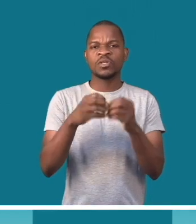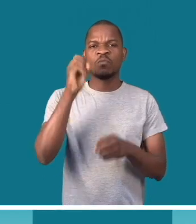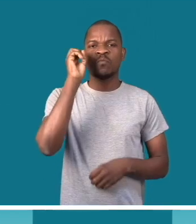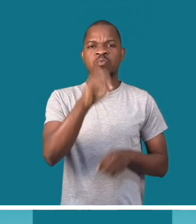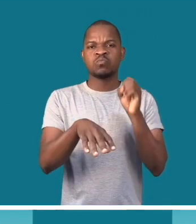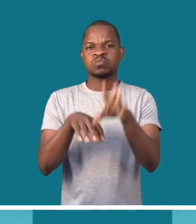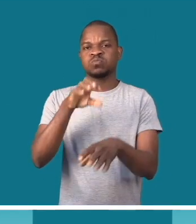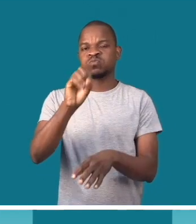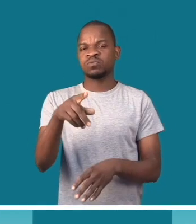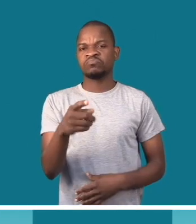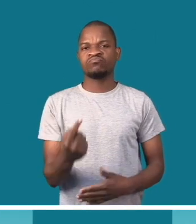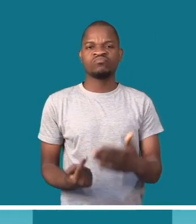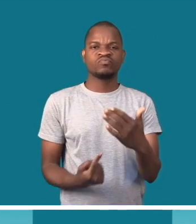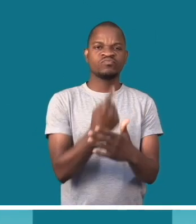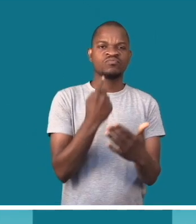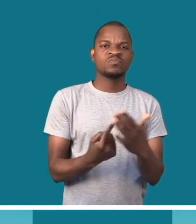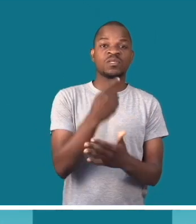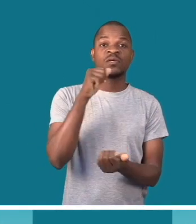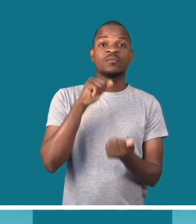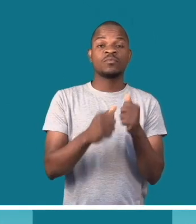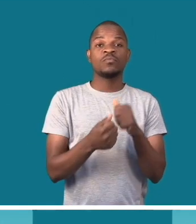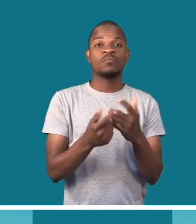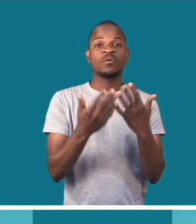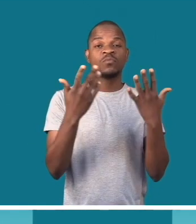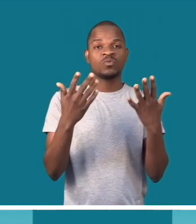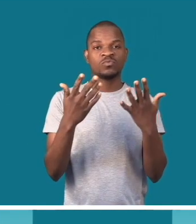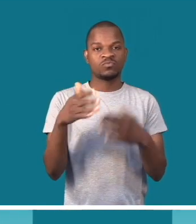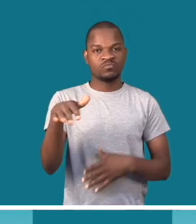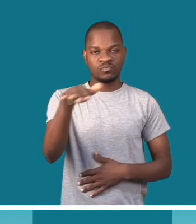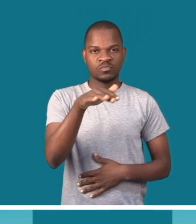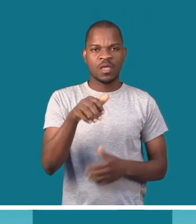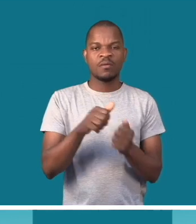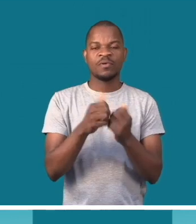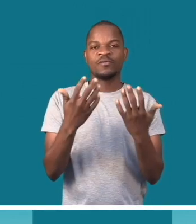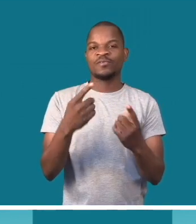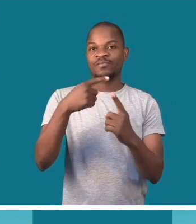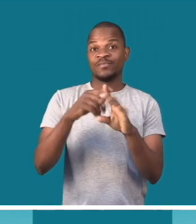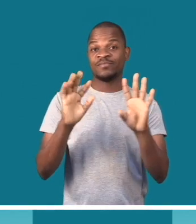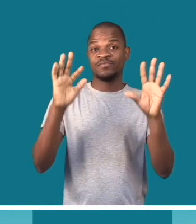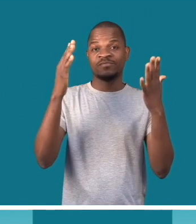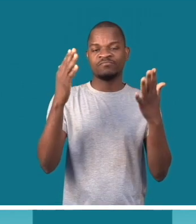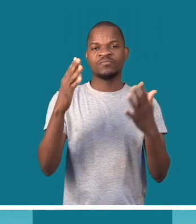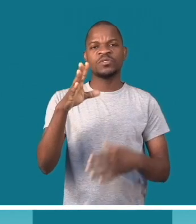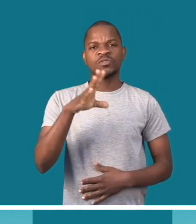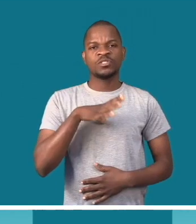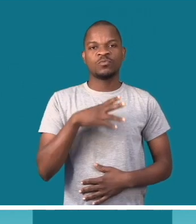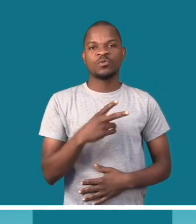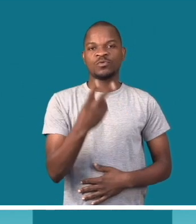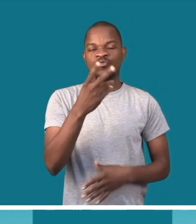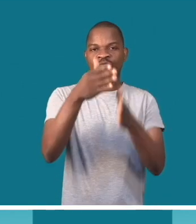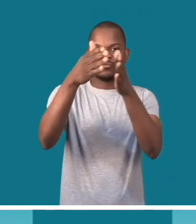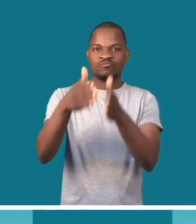Os resíduos sólidos têm causado vários problemas ao meio ambiente. Nesta edição do Mais Vida,